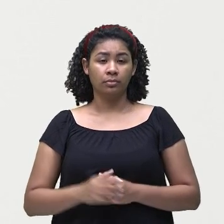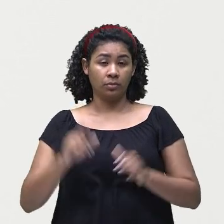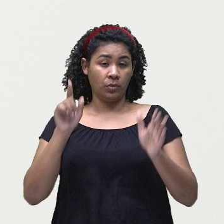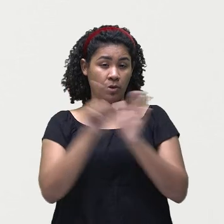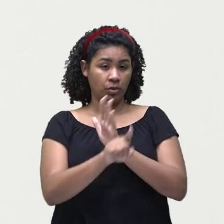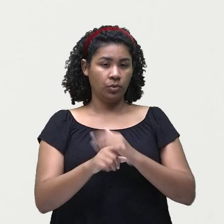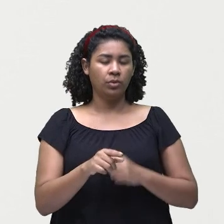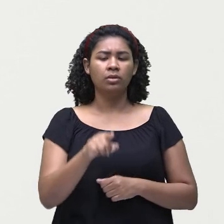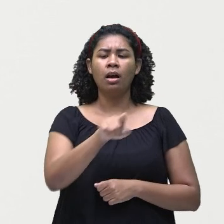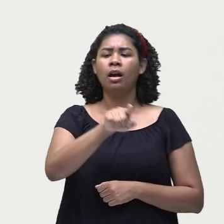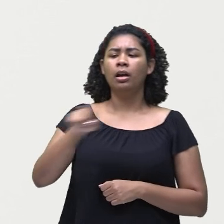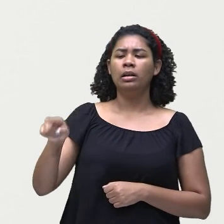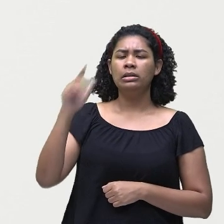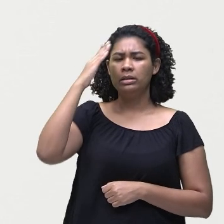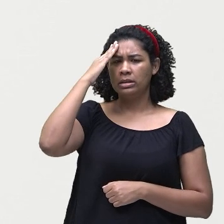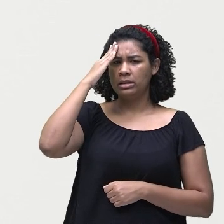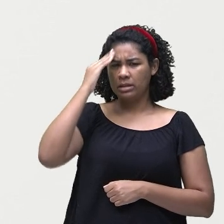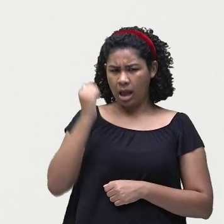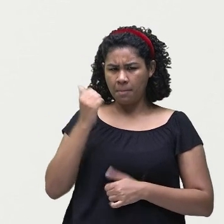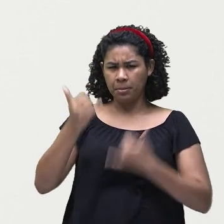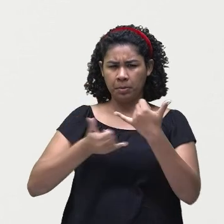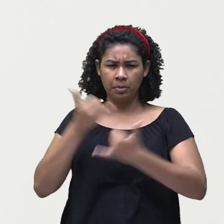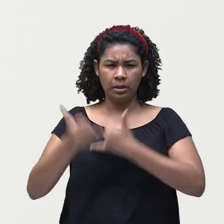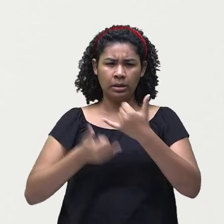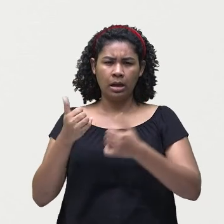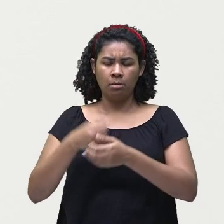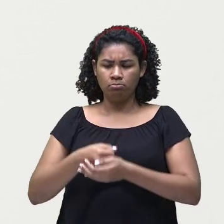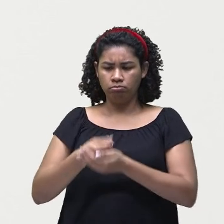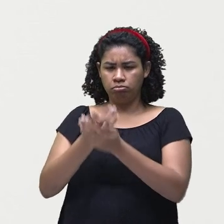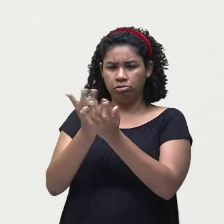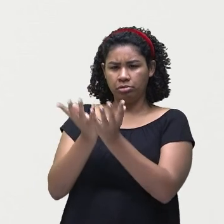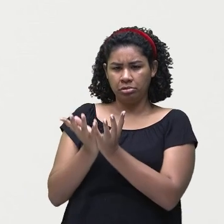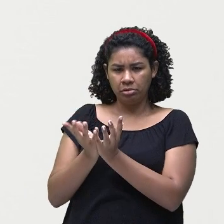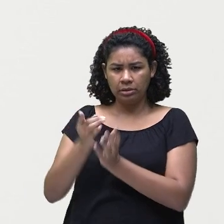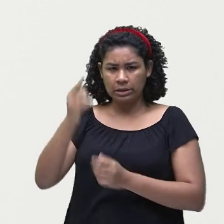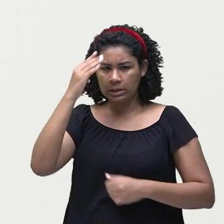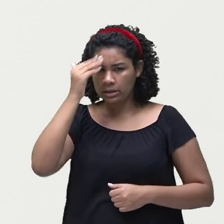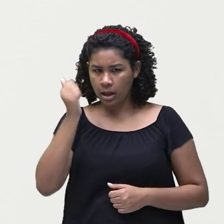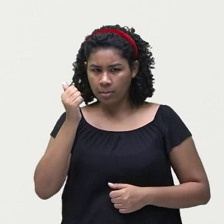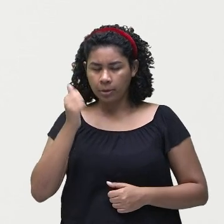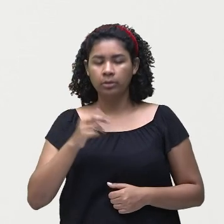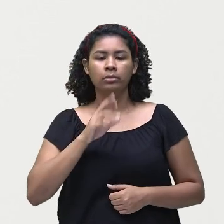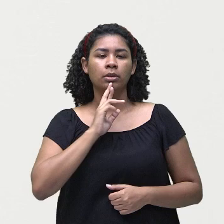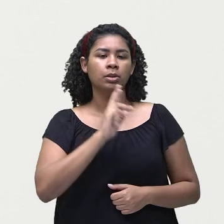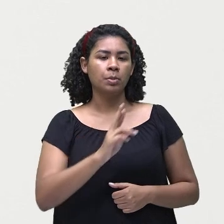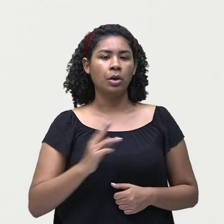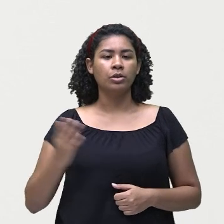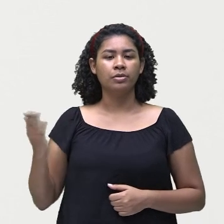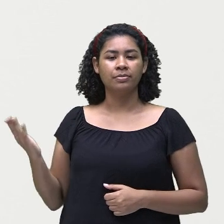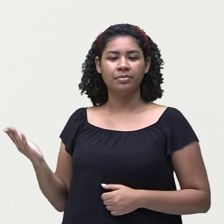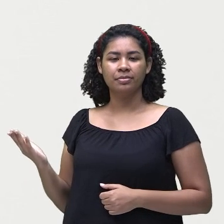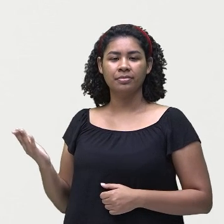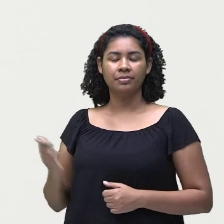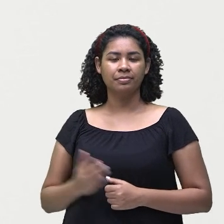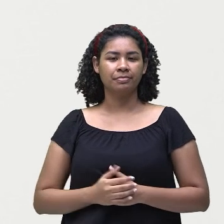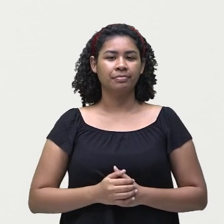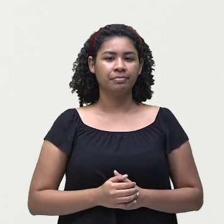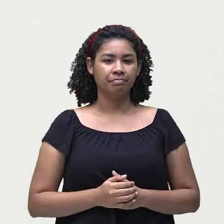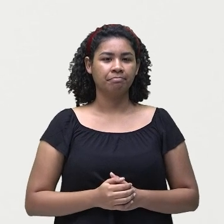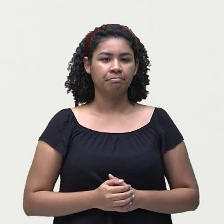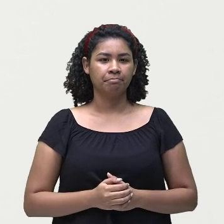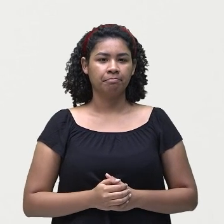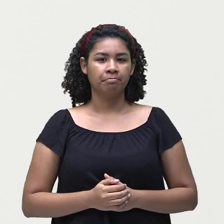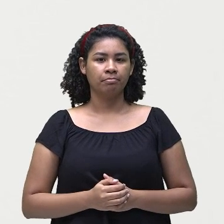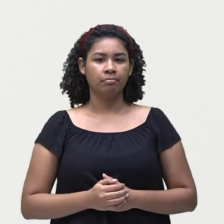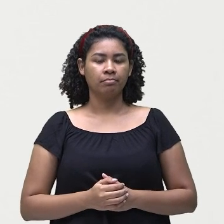sabem jogar baralho, cartas? No, they can't. Olha só, se fosse